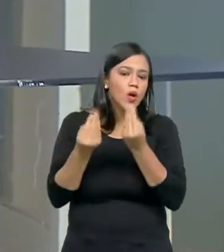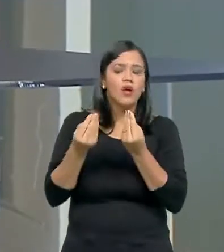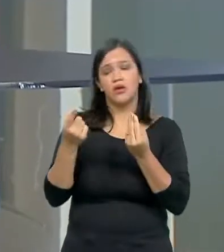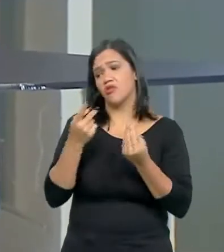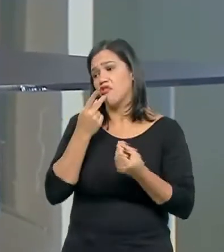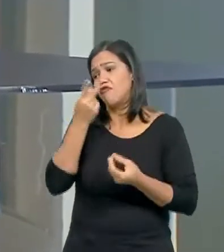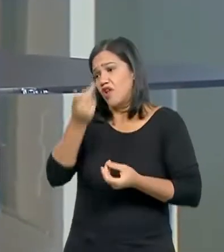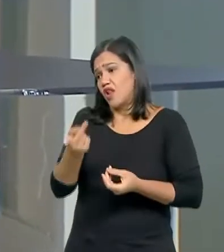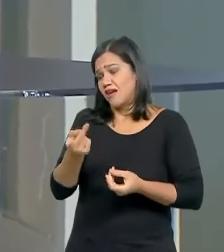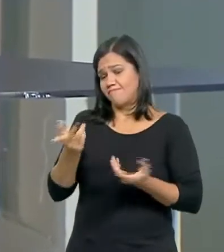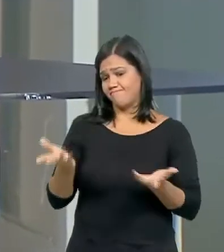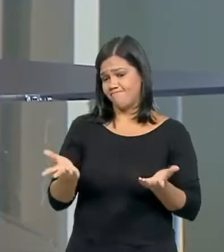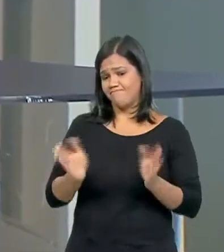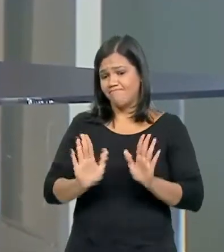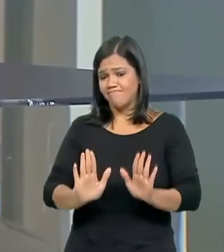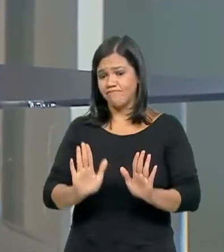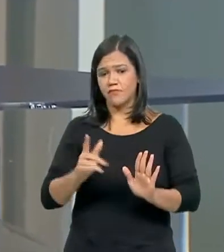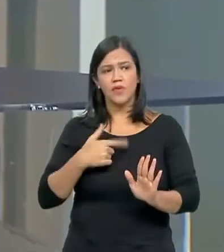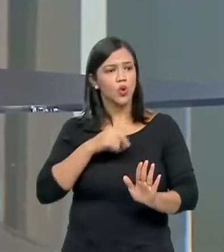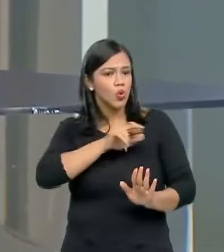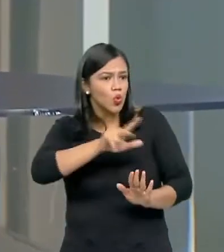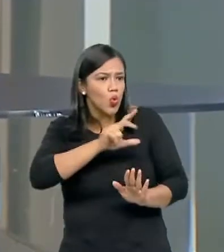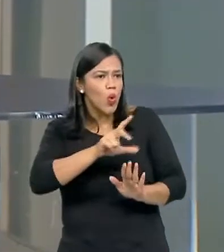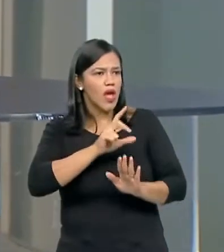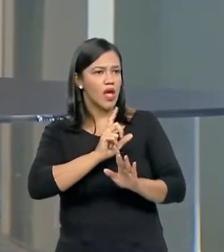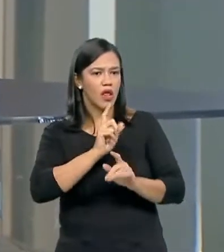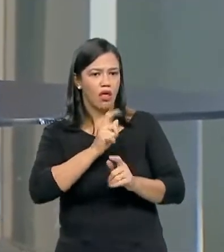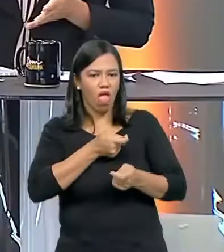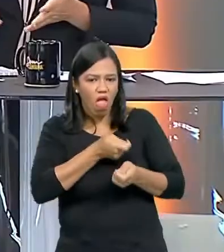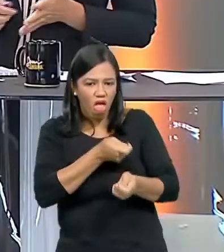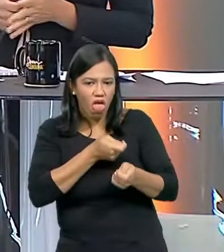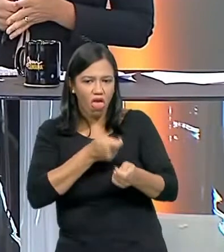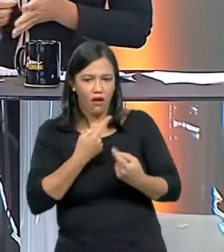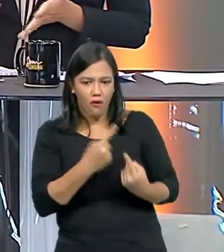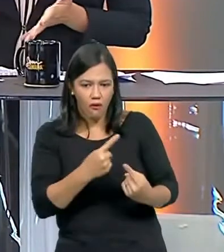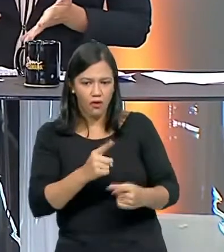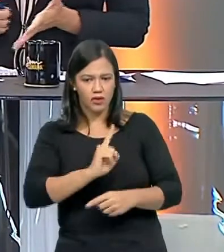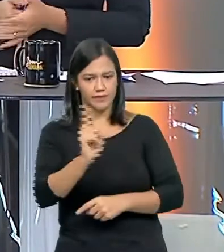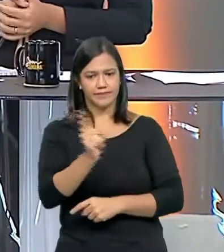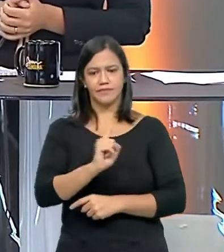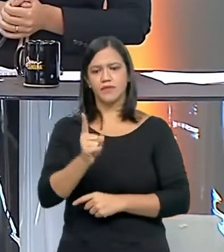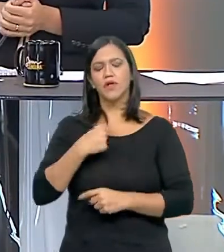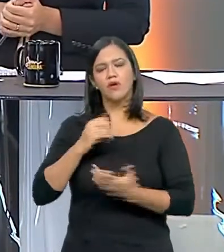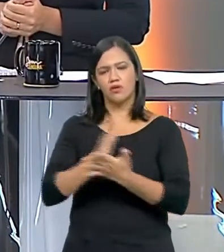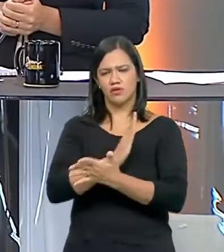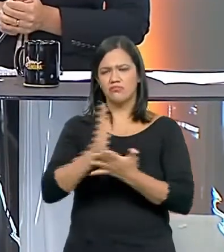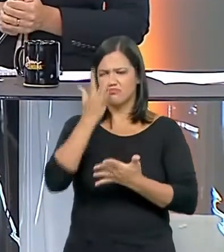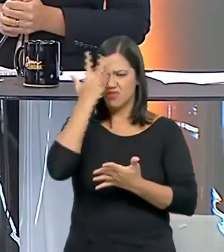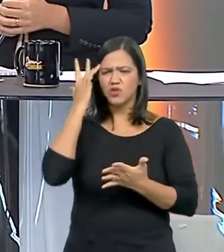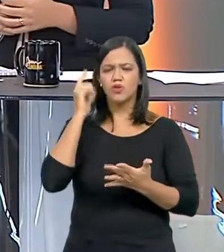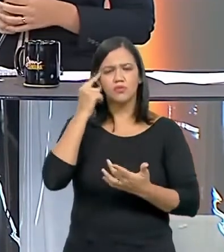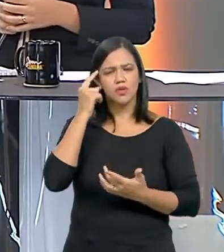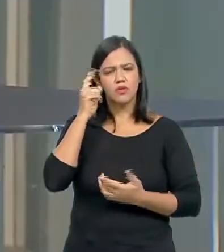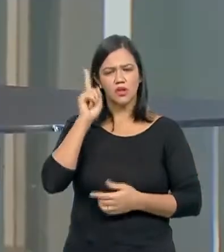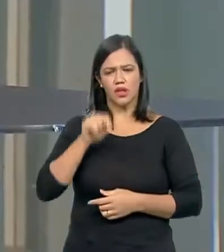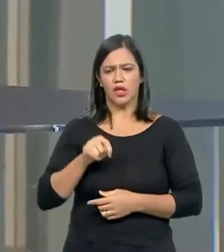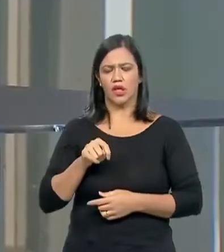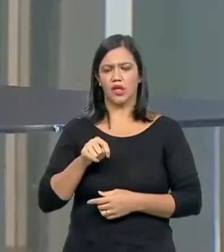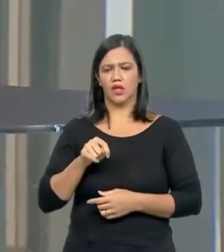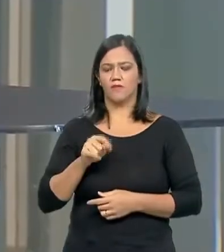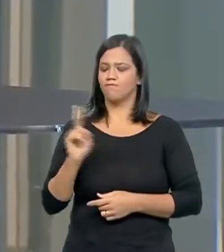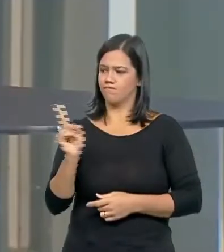eram. É que não se sabe a que ponto... Não seria uma ameaça? Muita gente interpretou dessa forma na época. Não, é que,